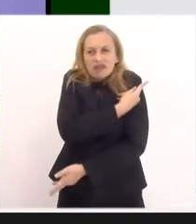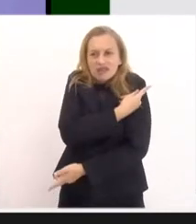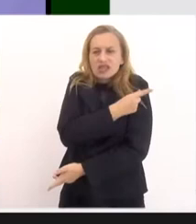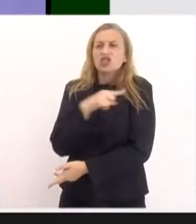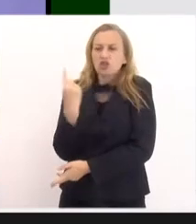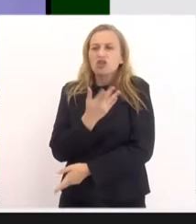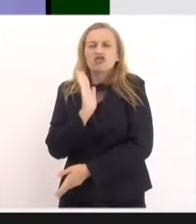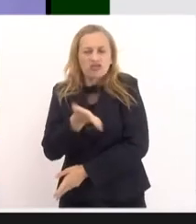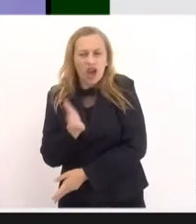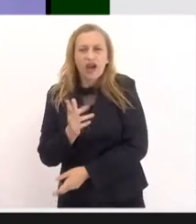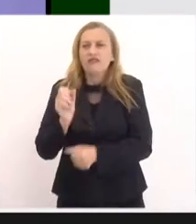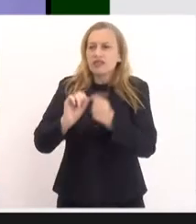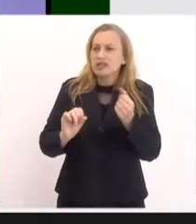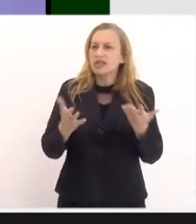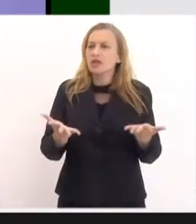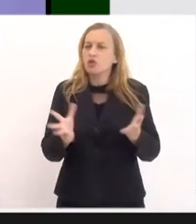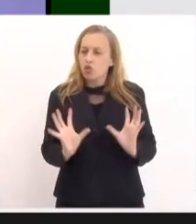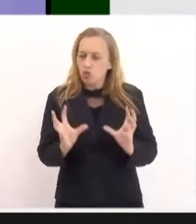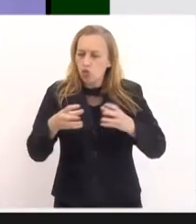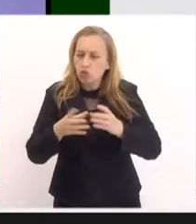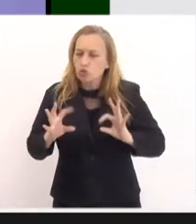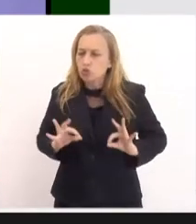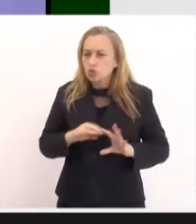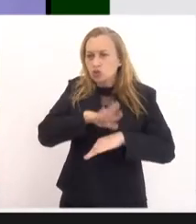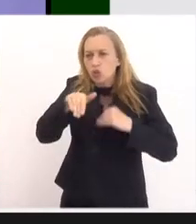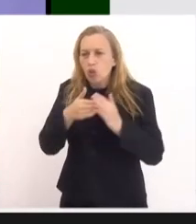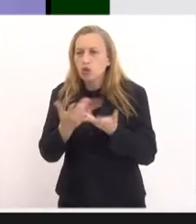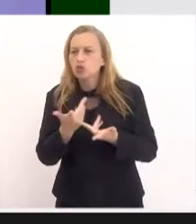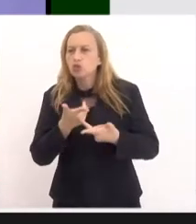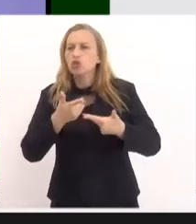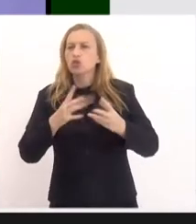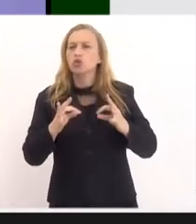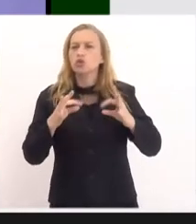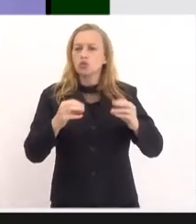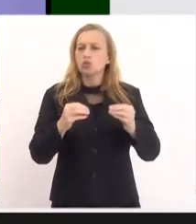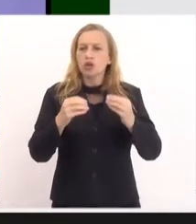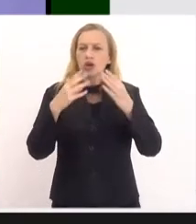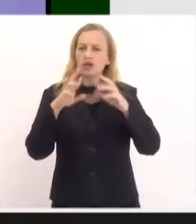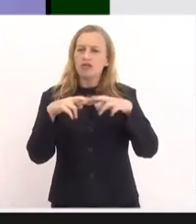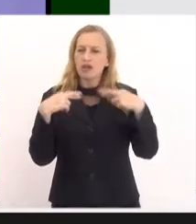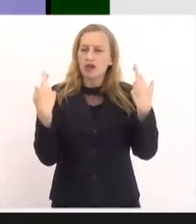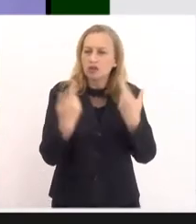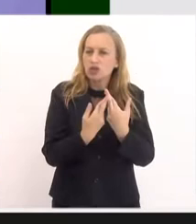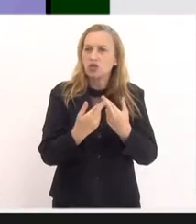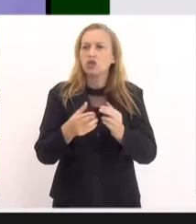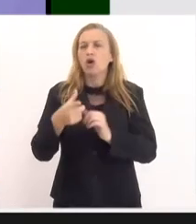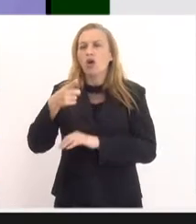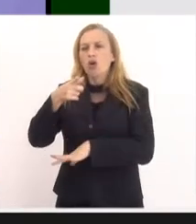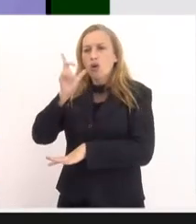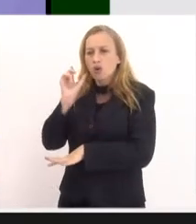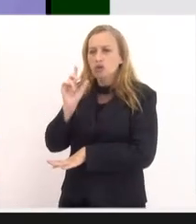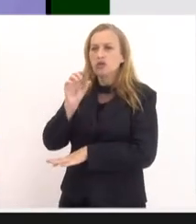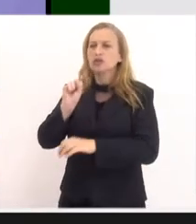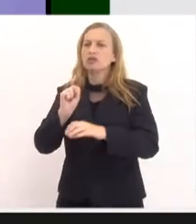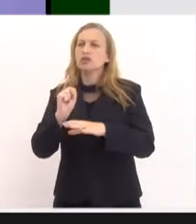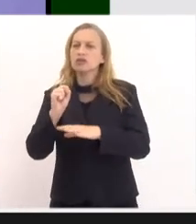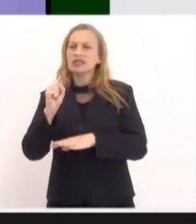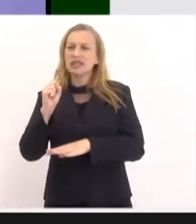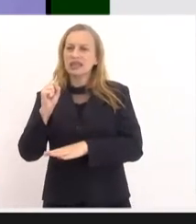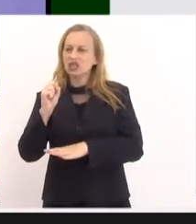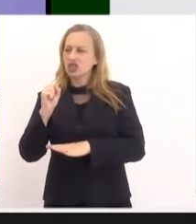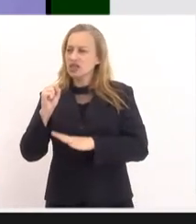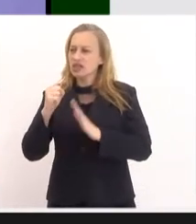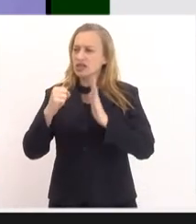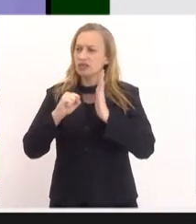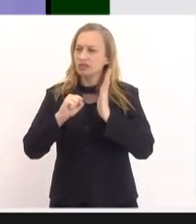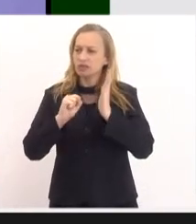já fizemos o grupo todo, né? Tudo isso de audiências. Ontem foi no Senado, né? Um debate, Câmara